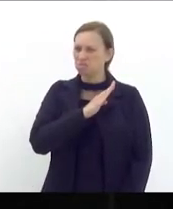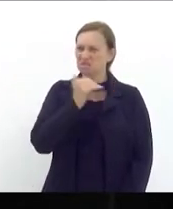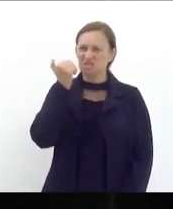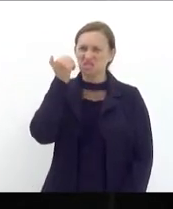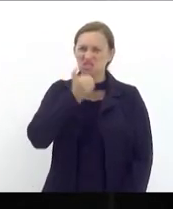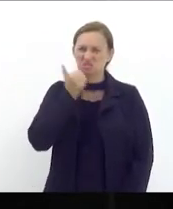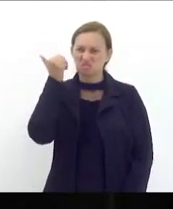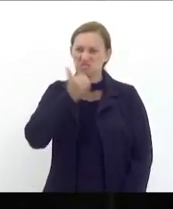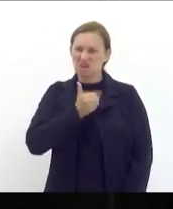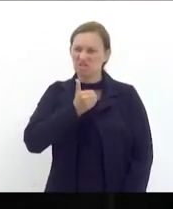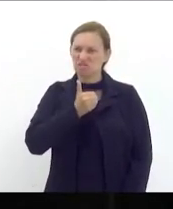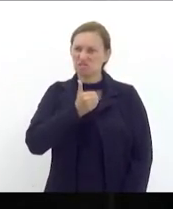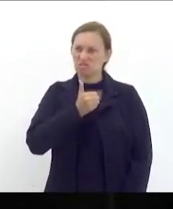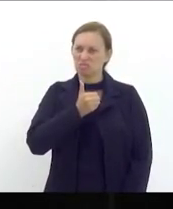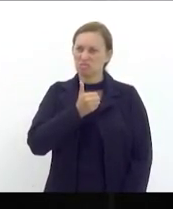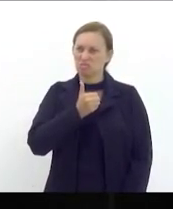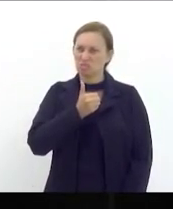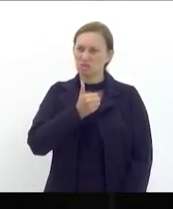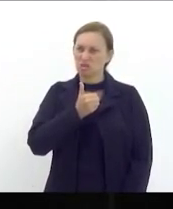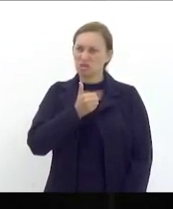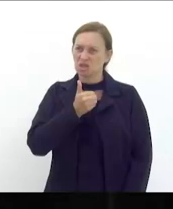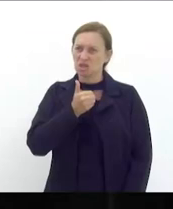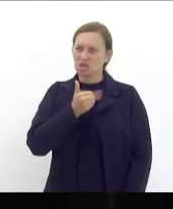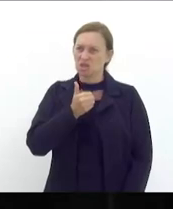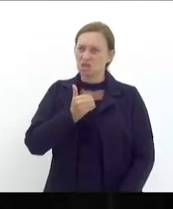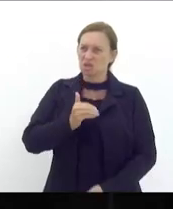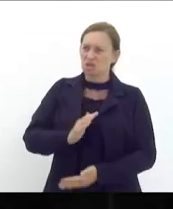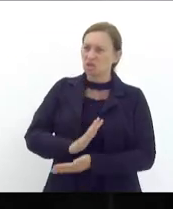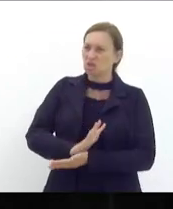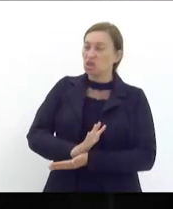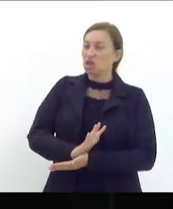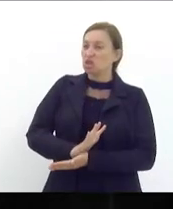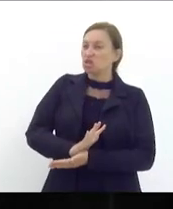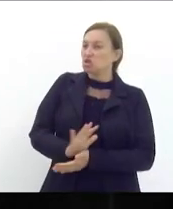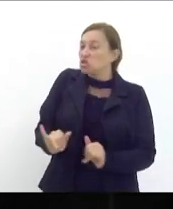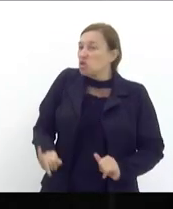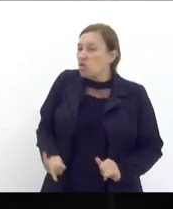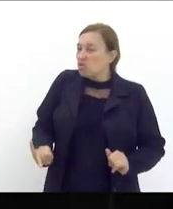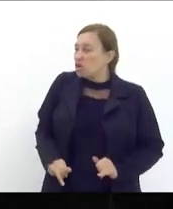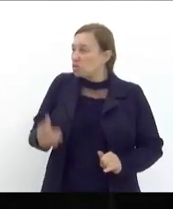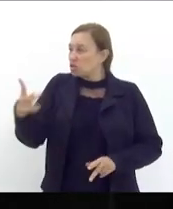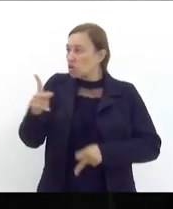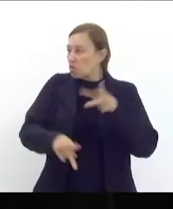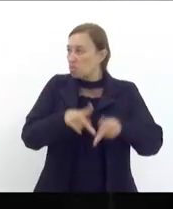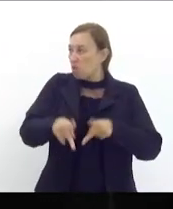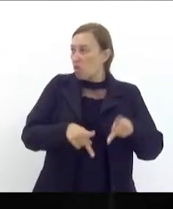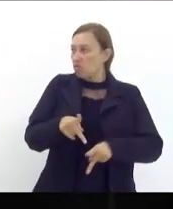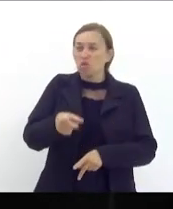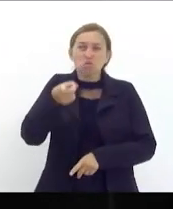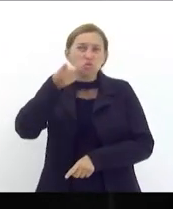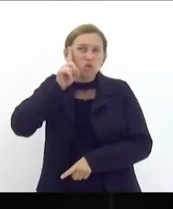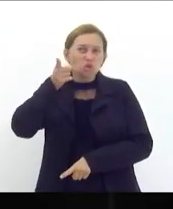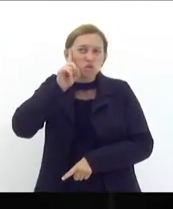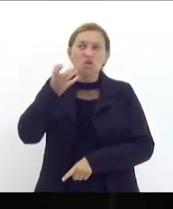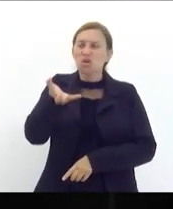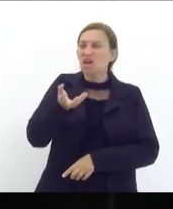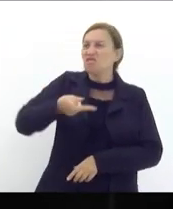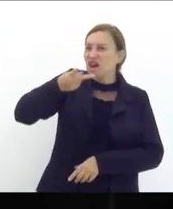que está maltratando o seu povo dia e noite que é a Venezuela e eu quero dizer mais